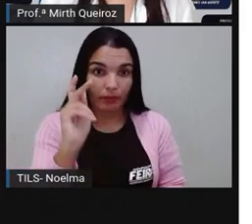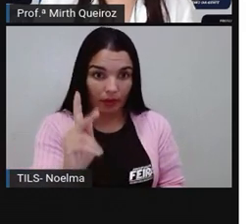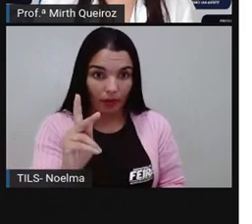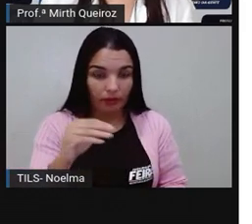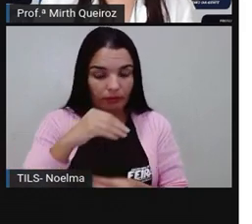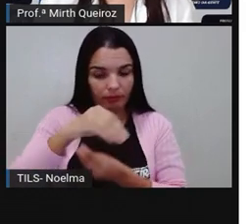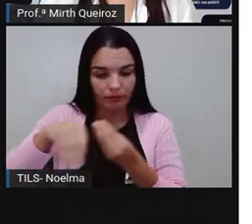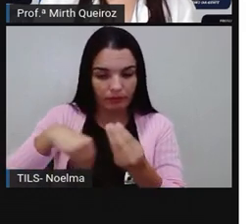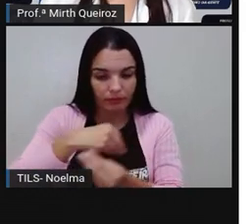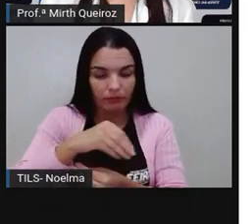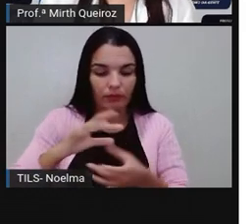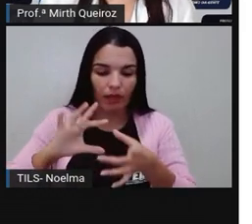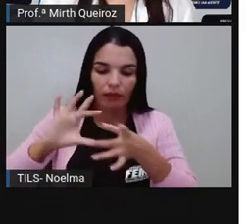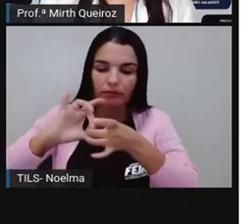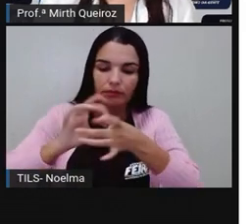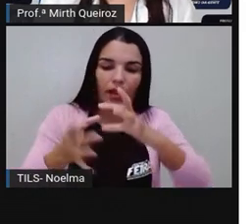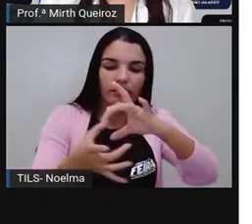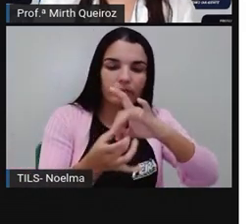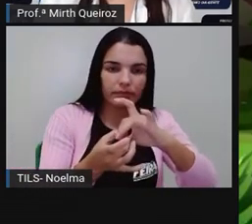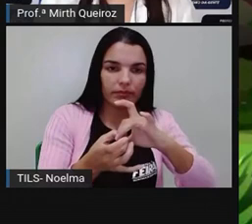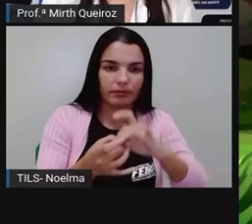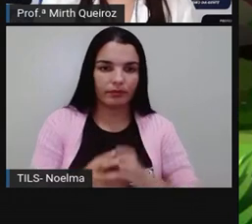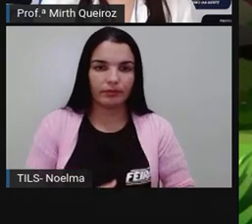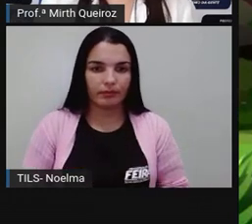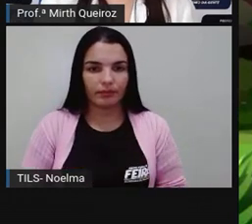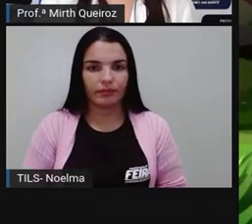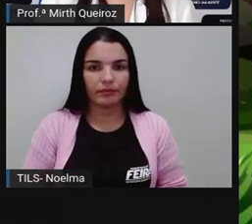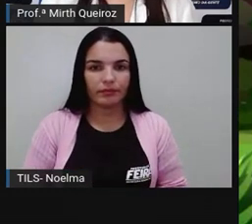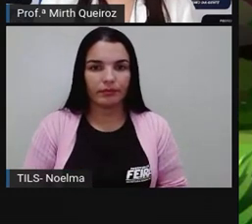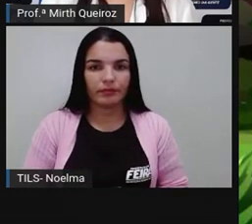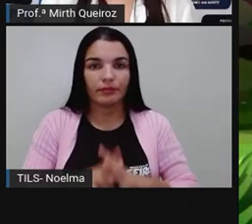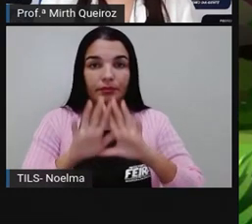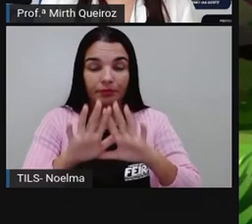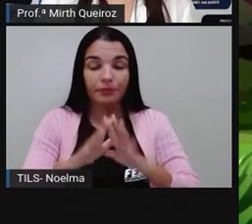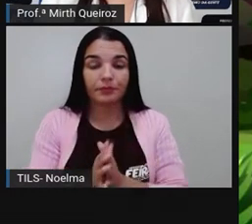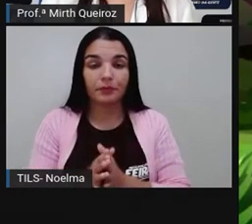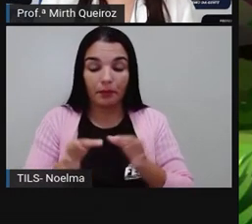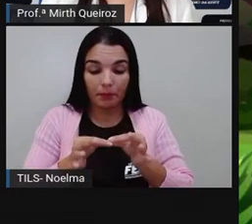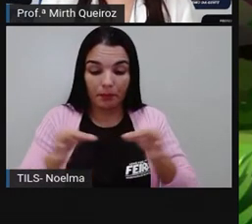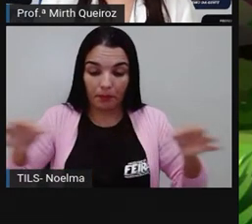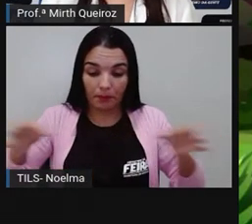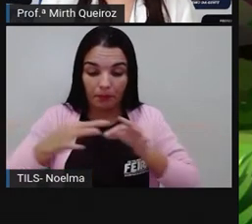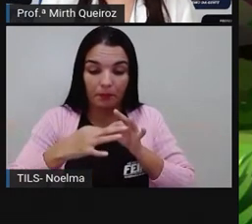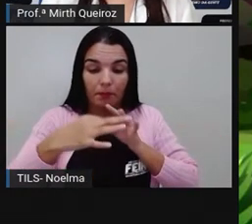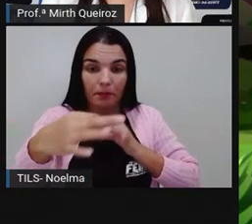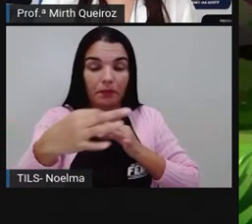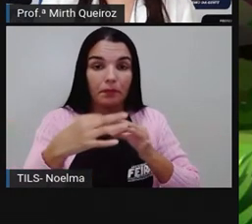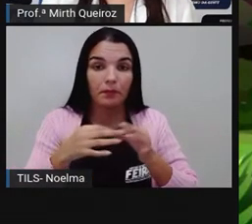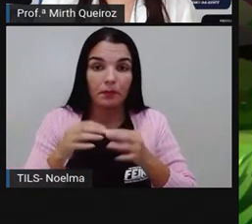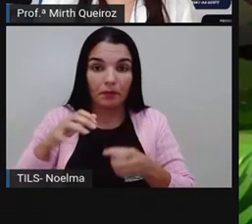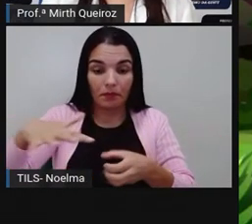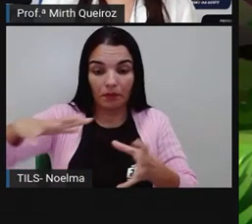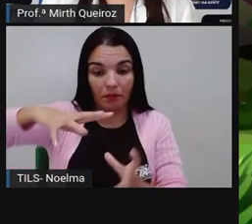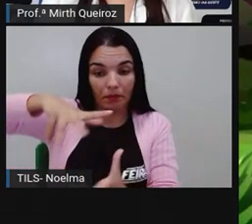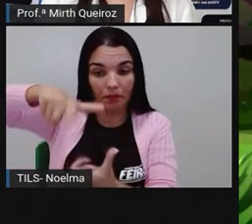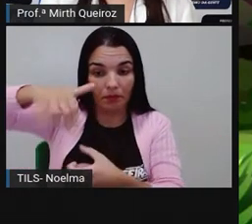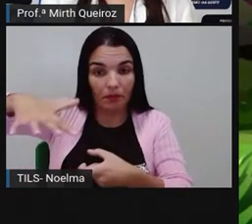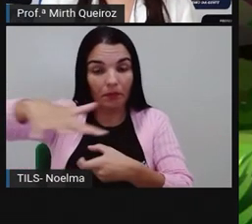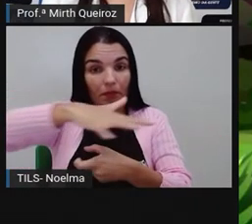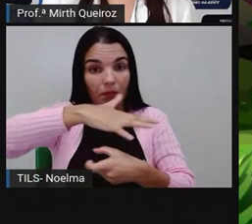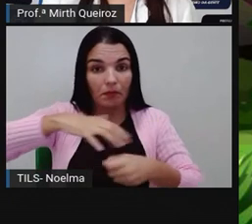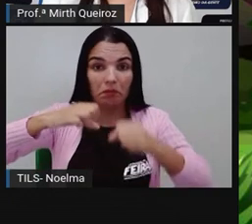que ocorre aí entre eles. As dimensões de um ecossistema podem variar consideravelmente,